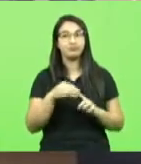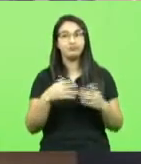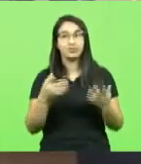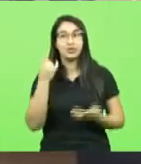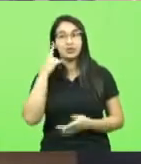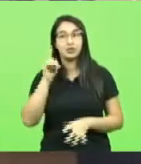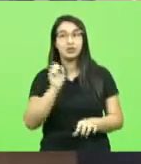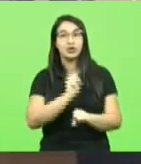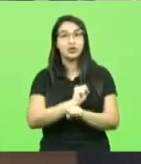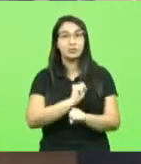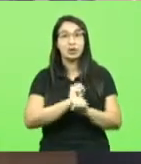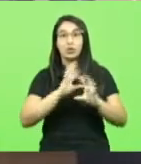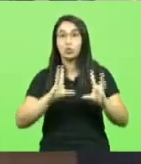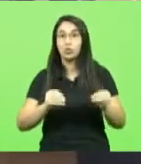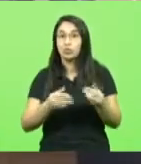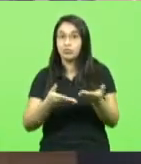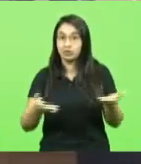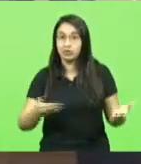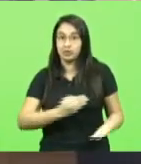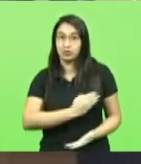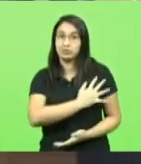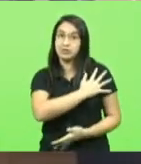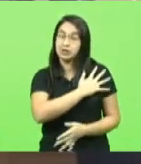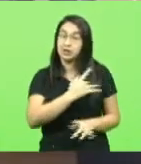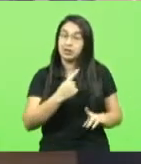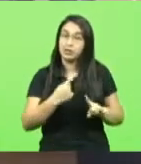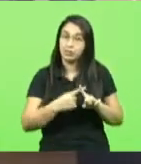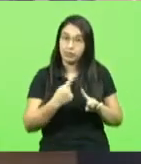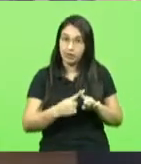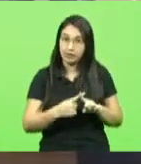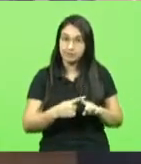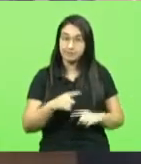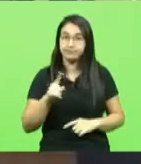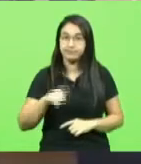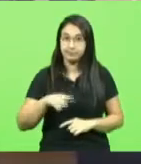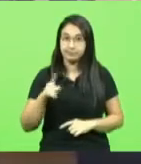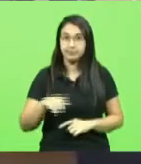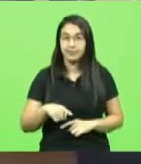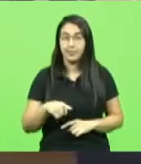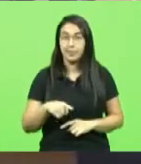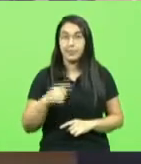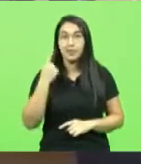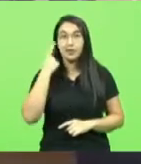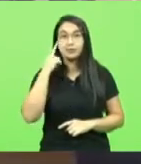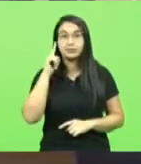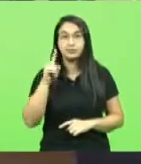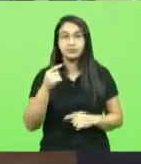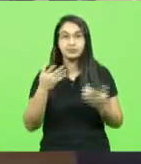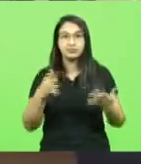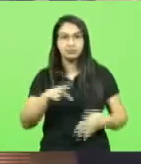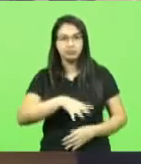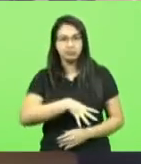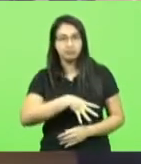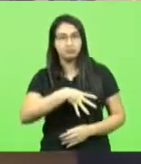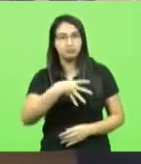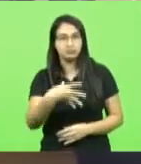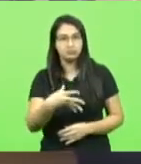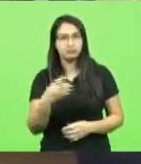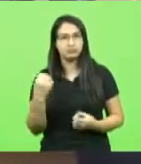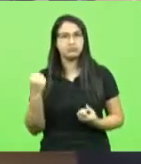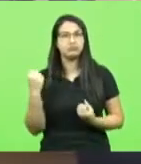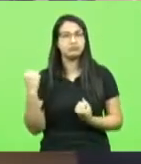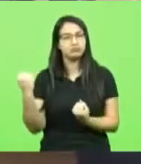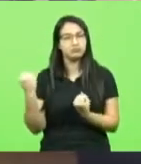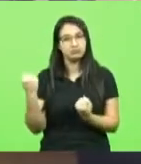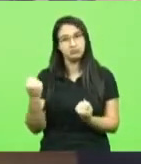militares, porque ele é um dia que, por conta de um ato de bravura, por conta do